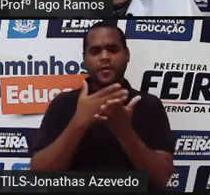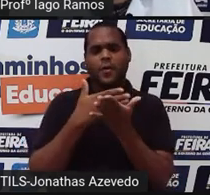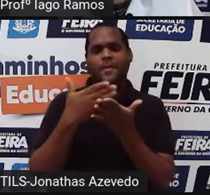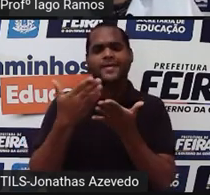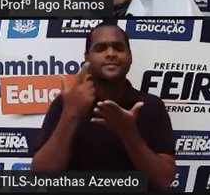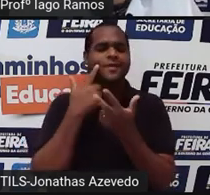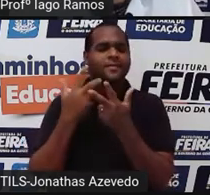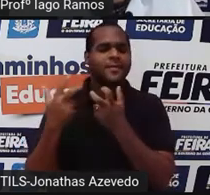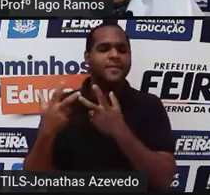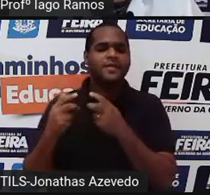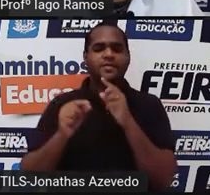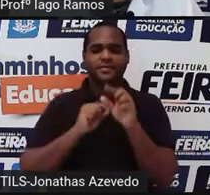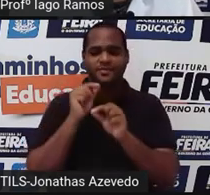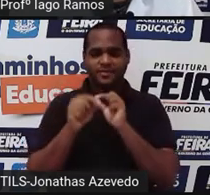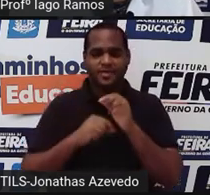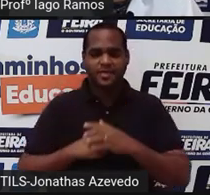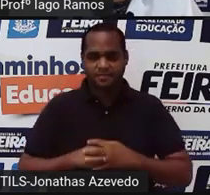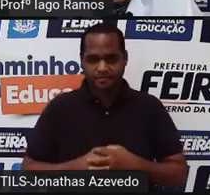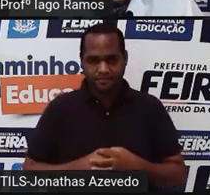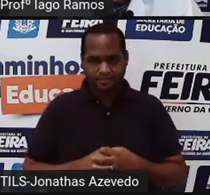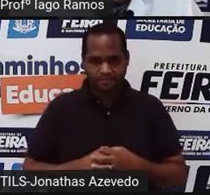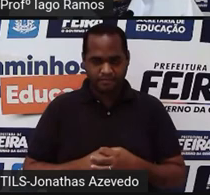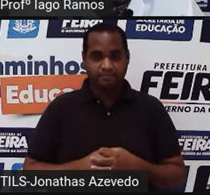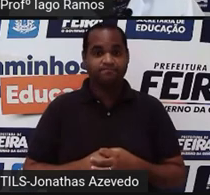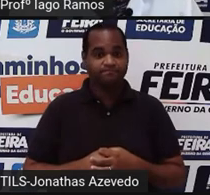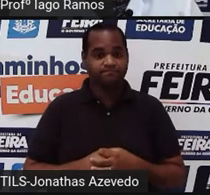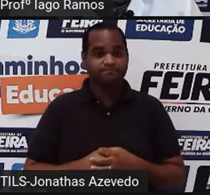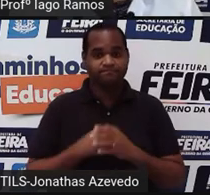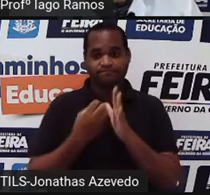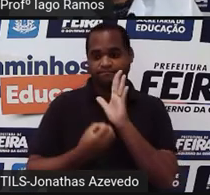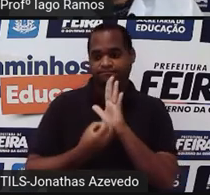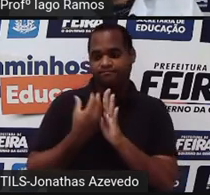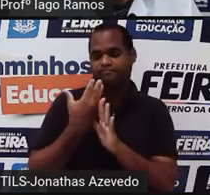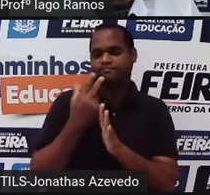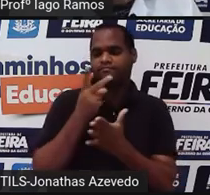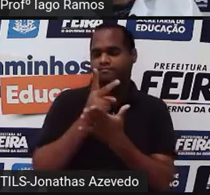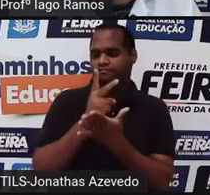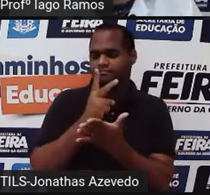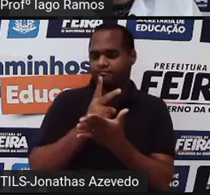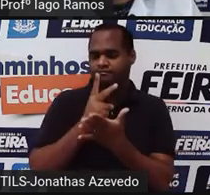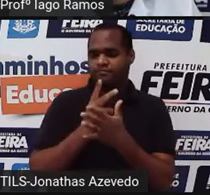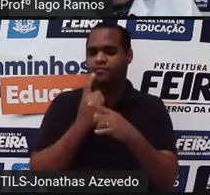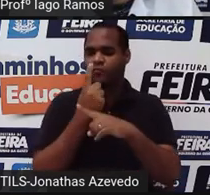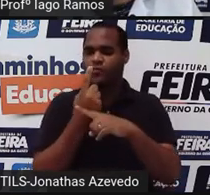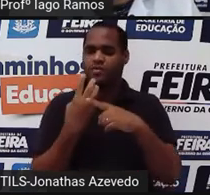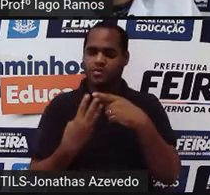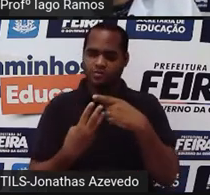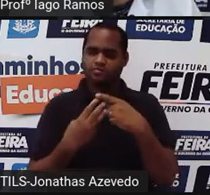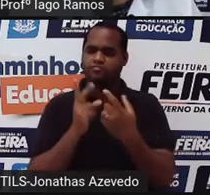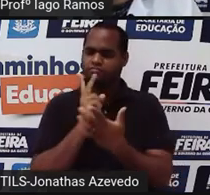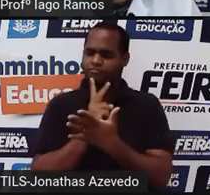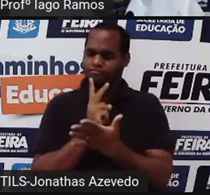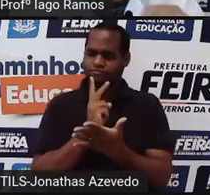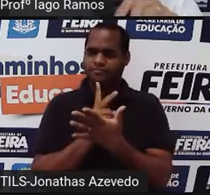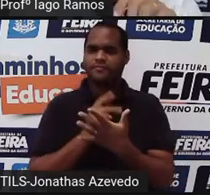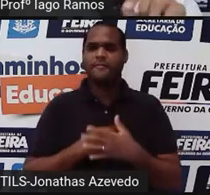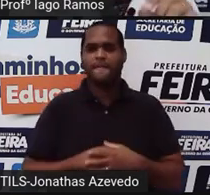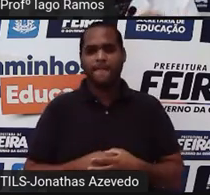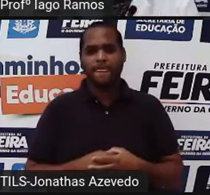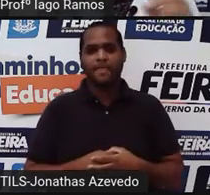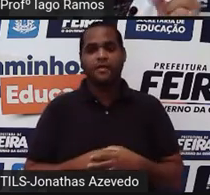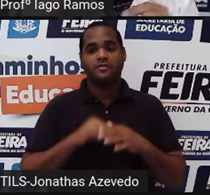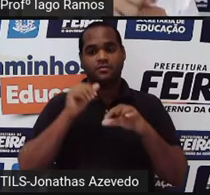a perceber? Aparece sempre a base 1 terço. Sempre vai aparecer a base 1 terço. que é o